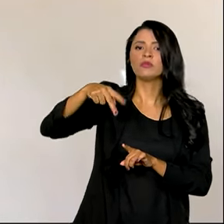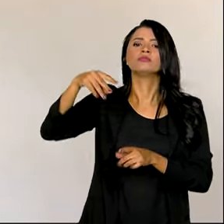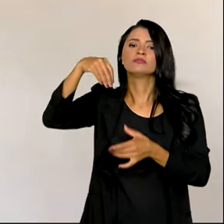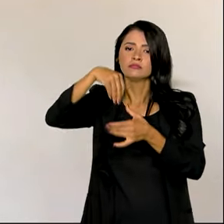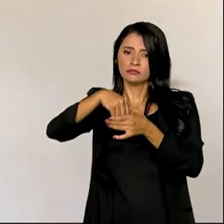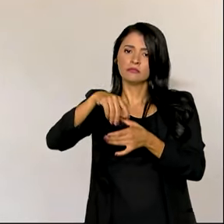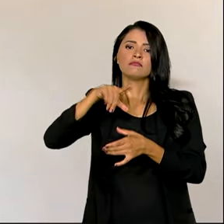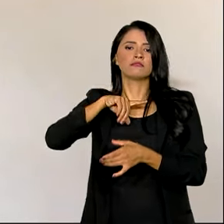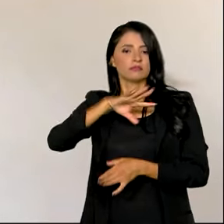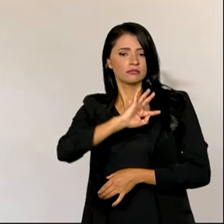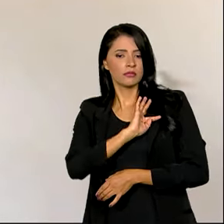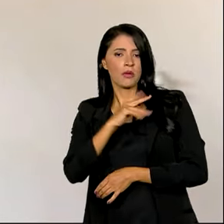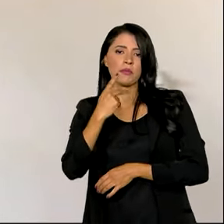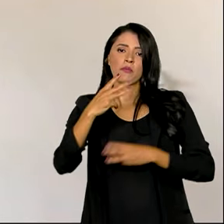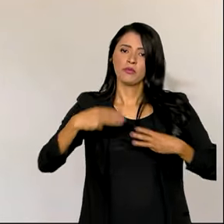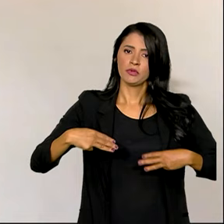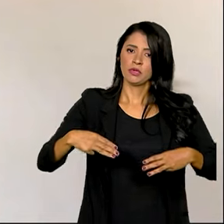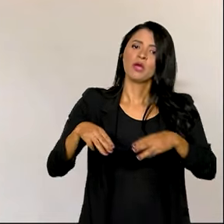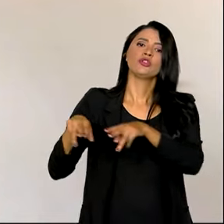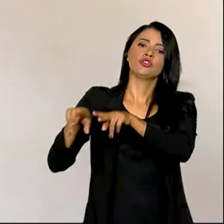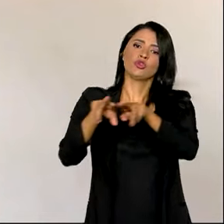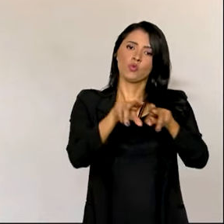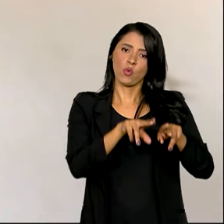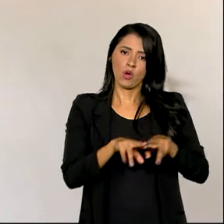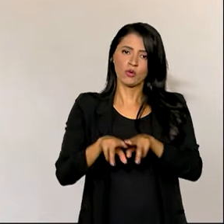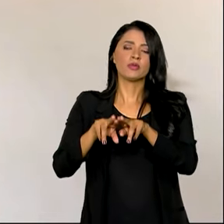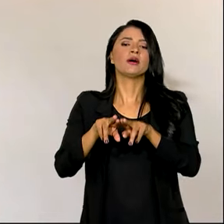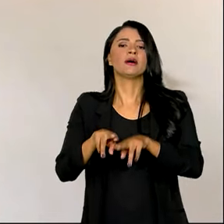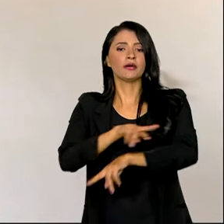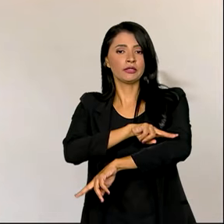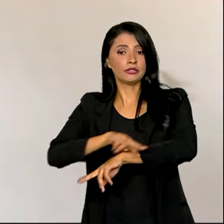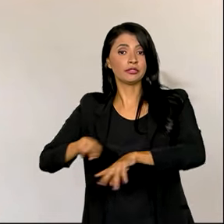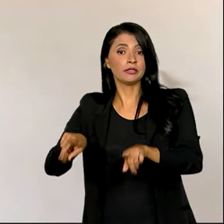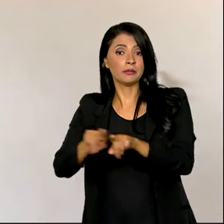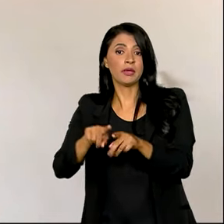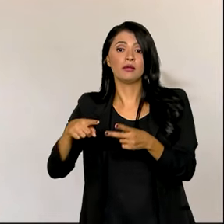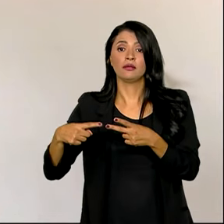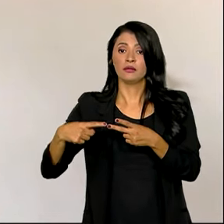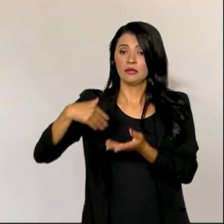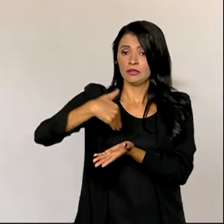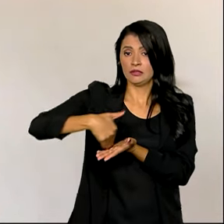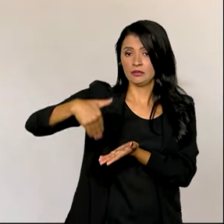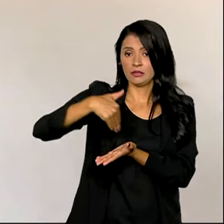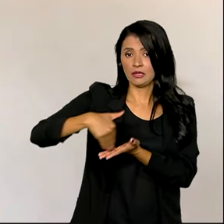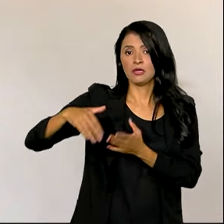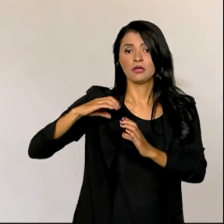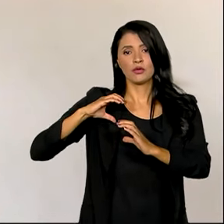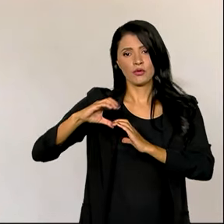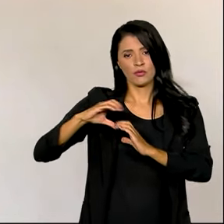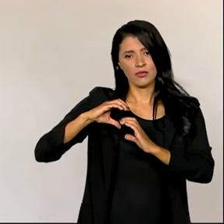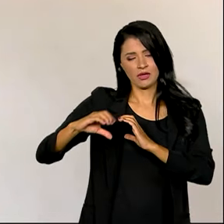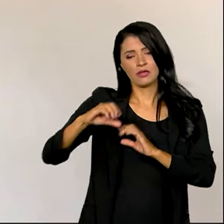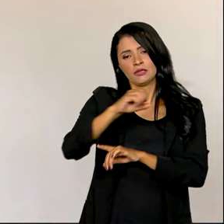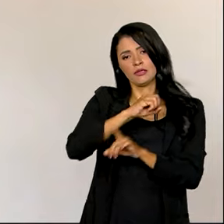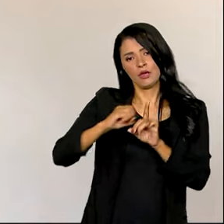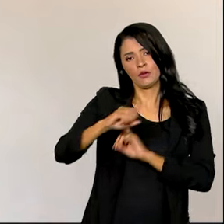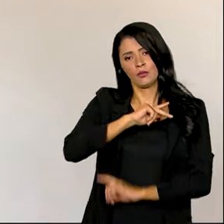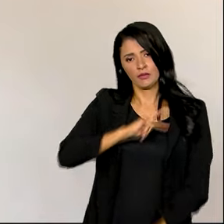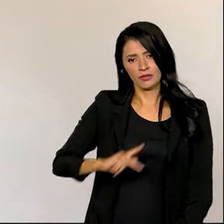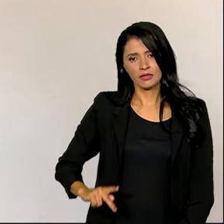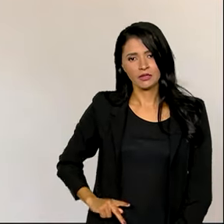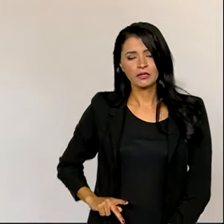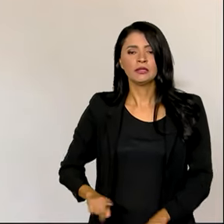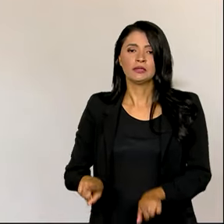por técnicos do Ministério da Igualdade Racial e da Secretaria de Comunicação Social da Presidência da